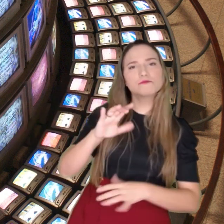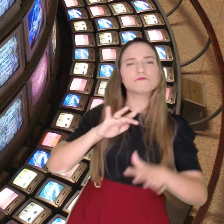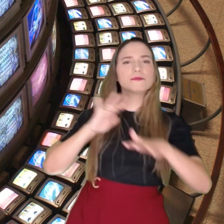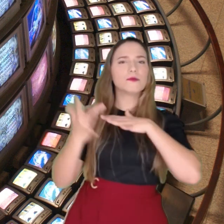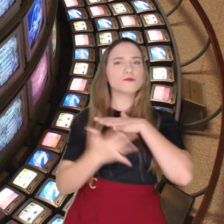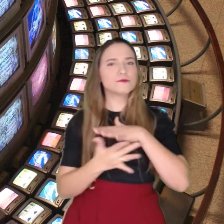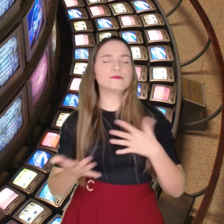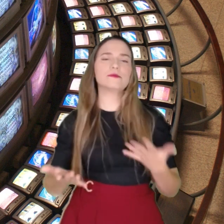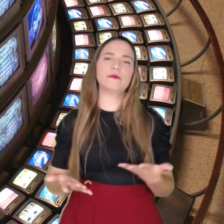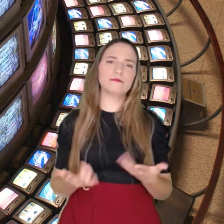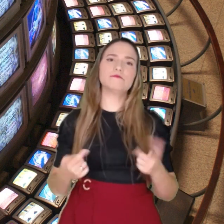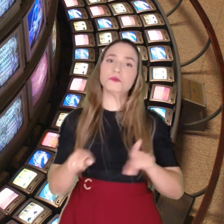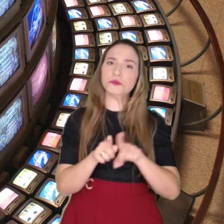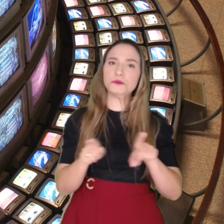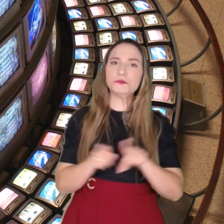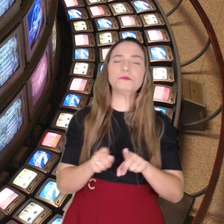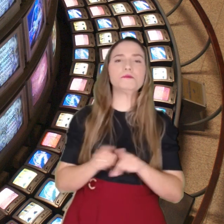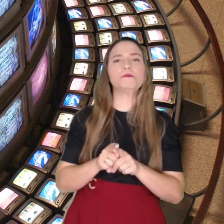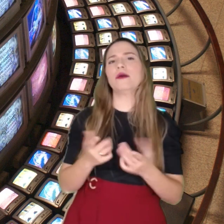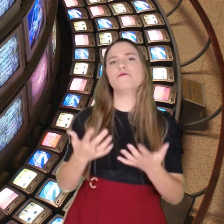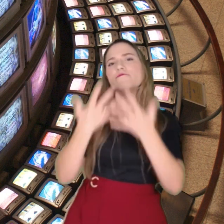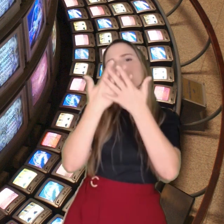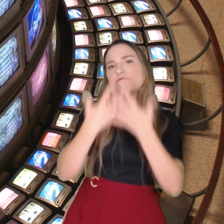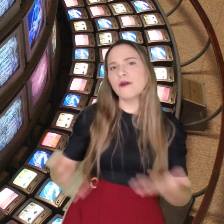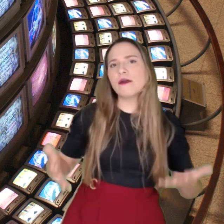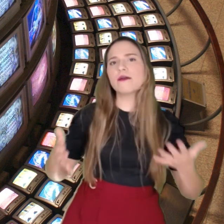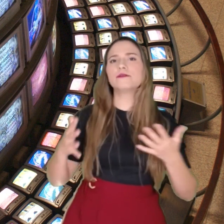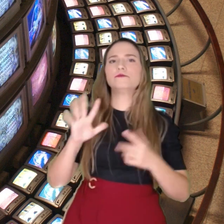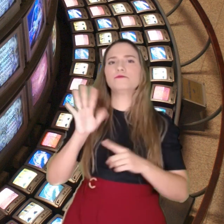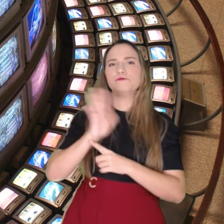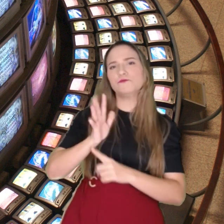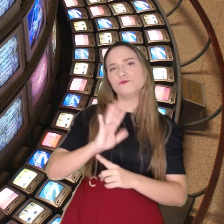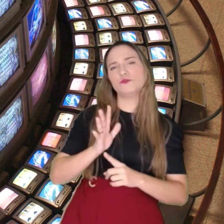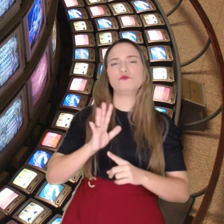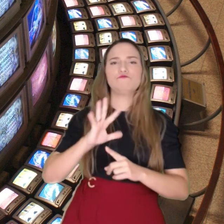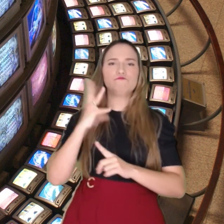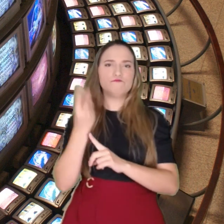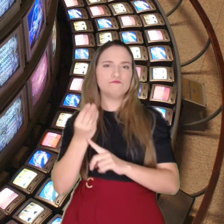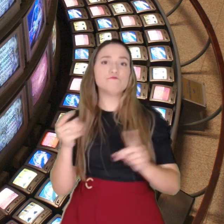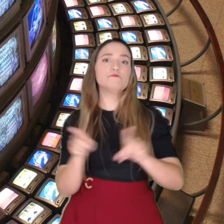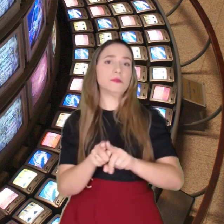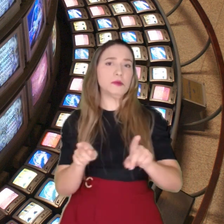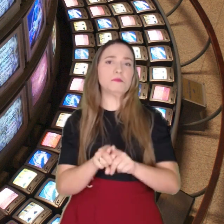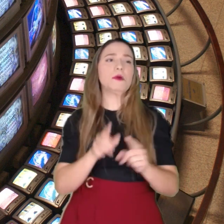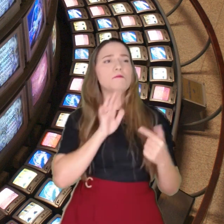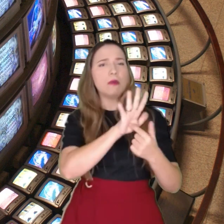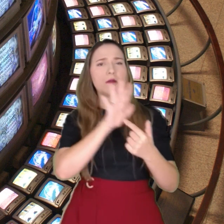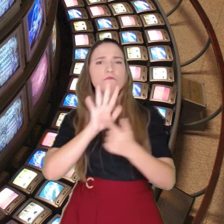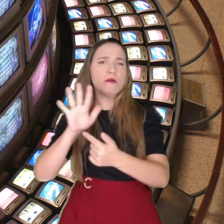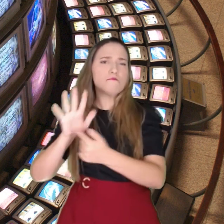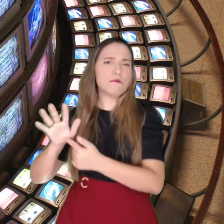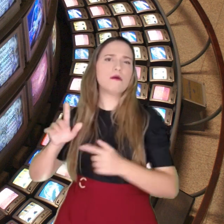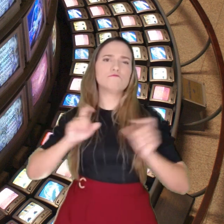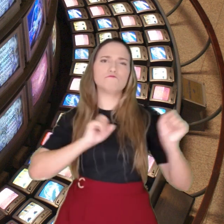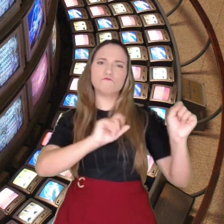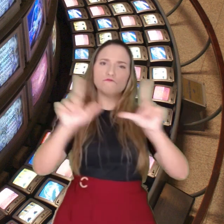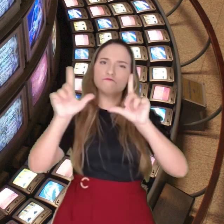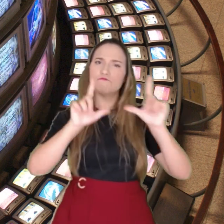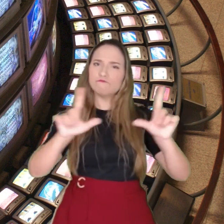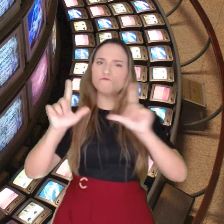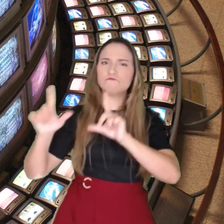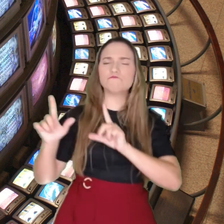de mídia social, em festivais de videoarte ou mesmo em exposições físicas.